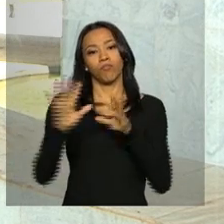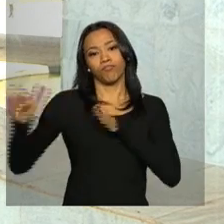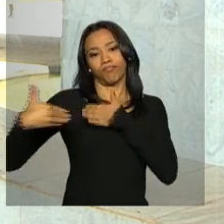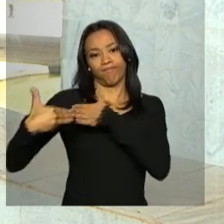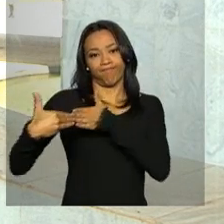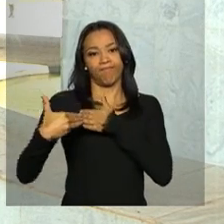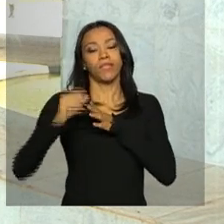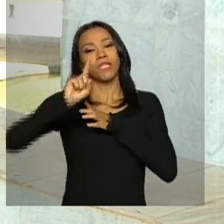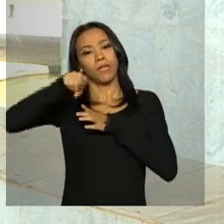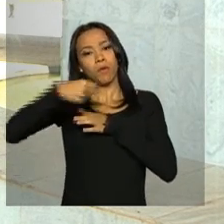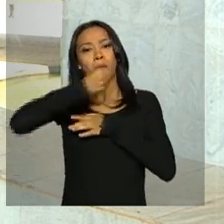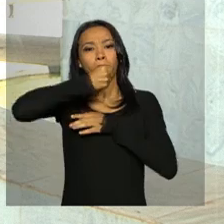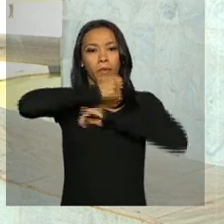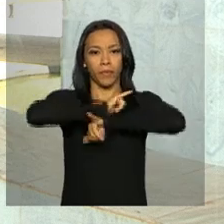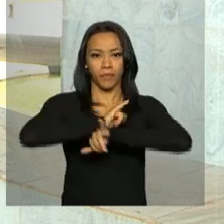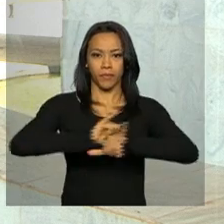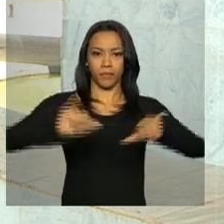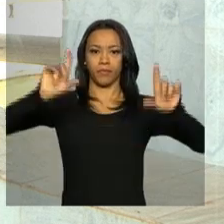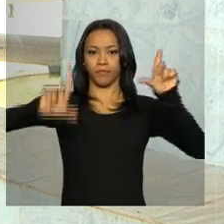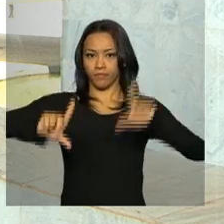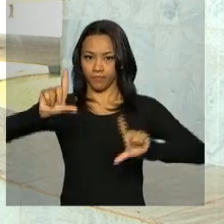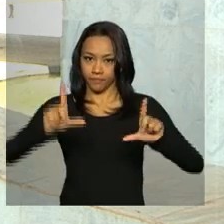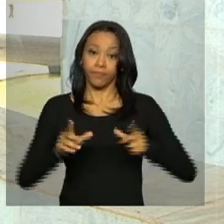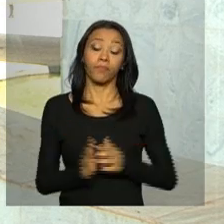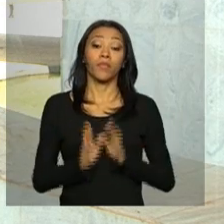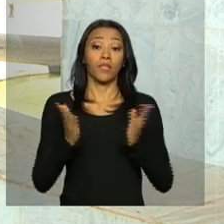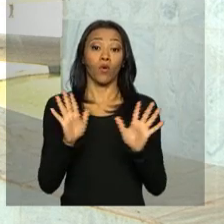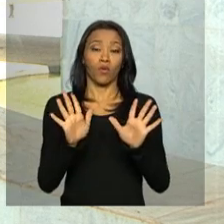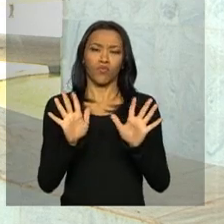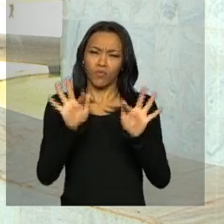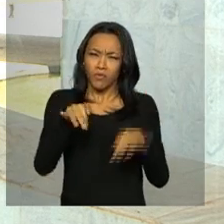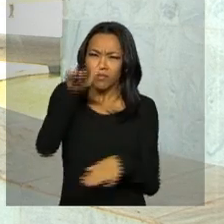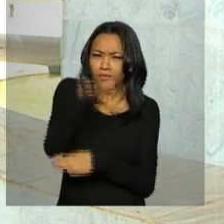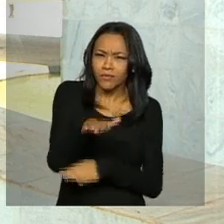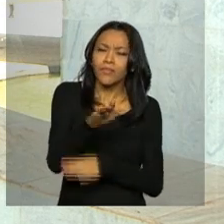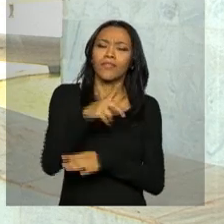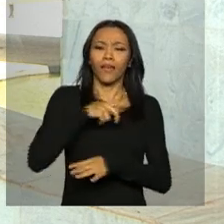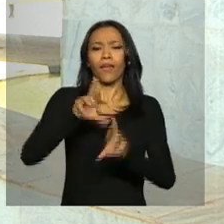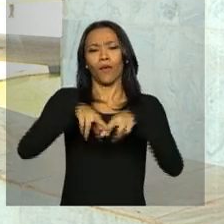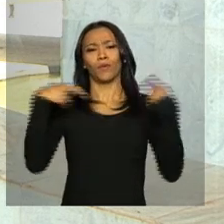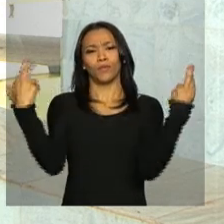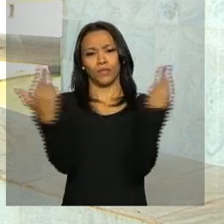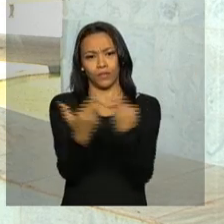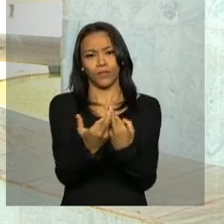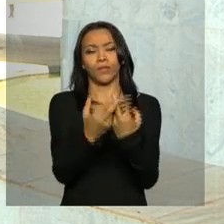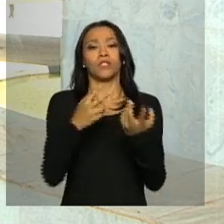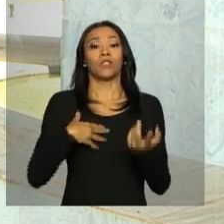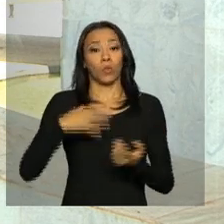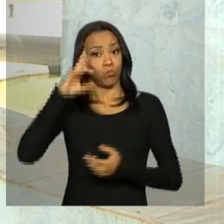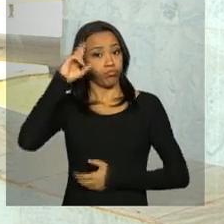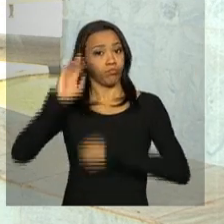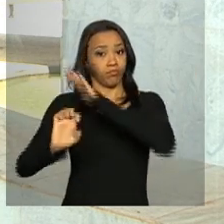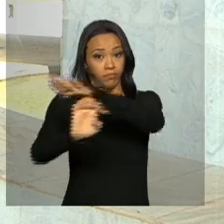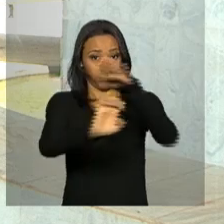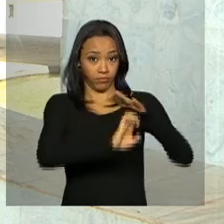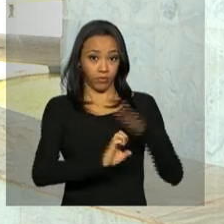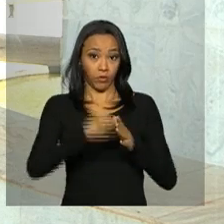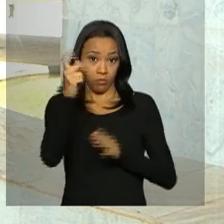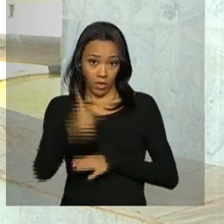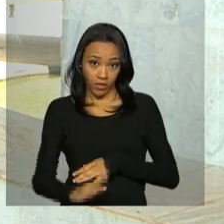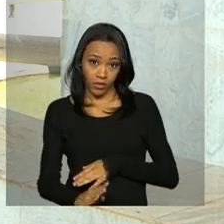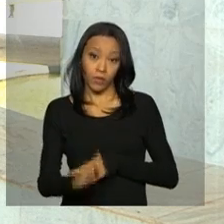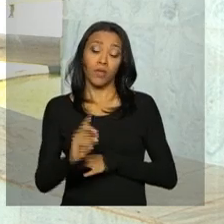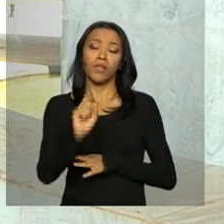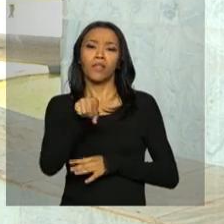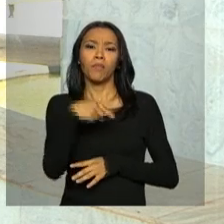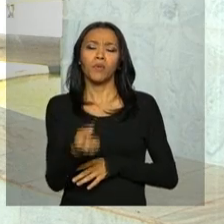uma declaração à imprensa. Bom, no fim do dia, a presidenta ainda se reúne com empresários brasileiros lá no Chile. Em entrevista,